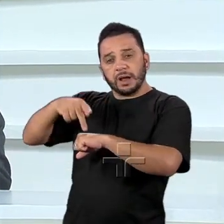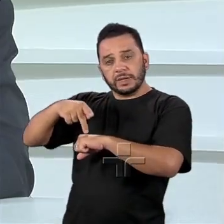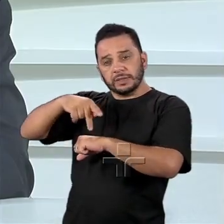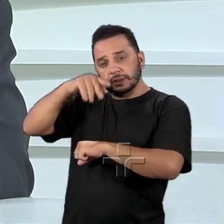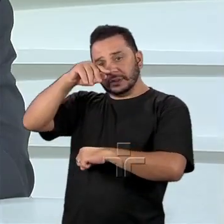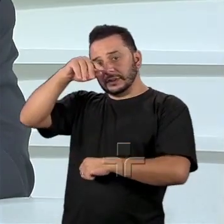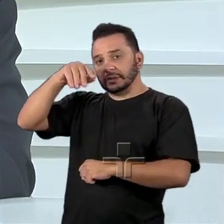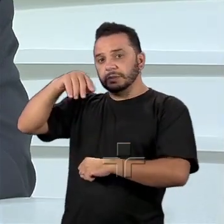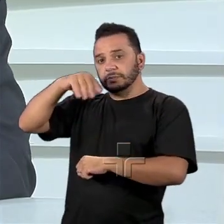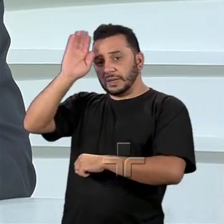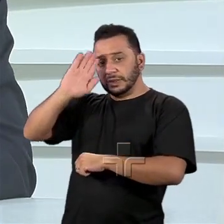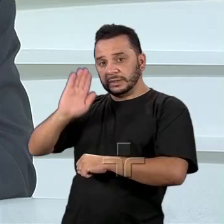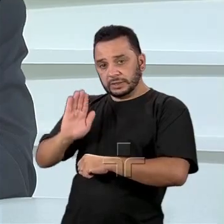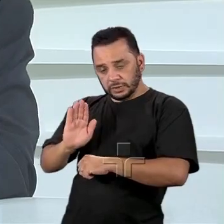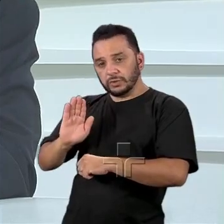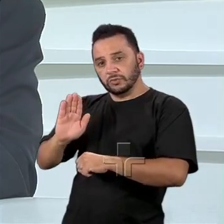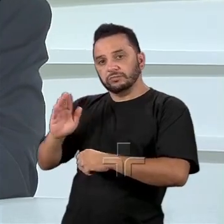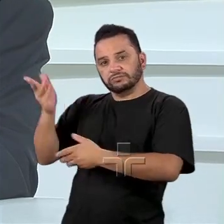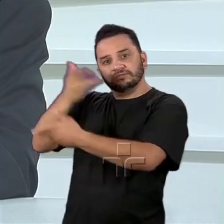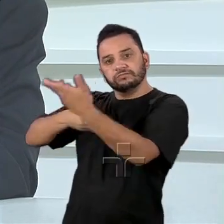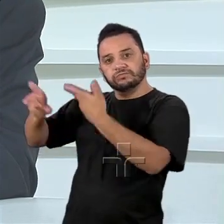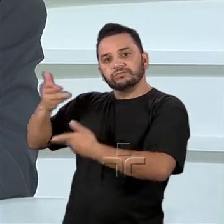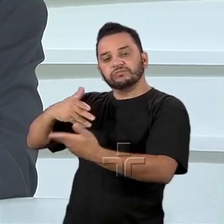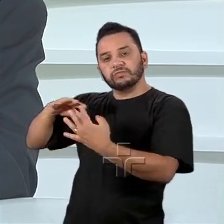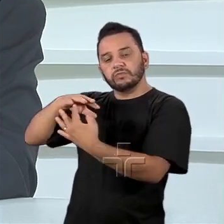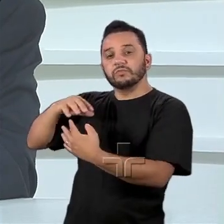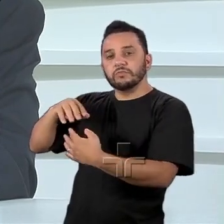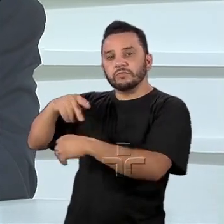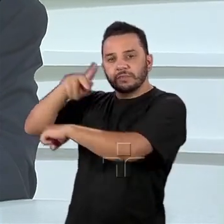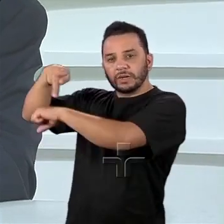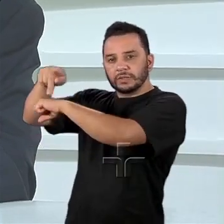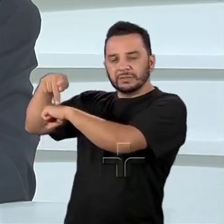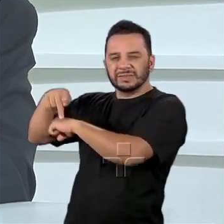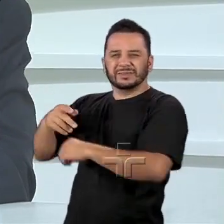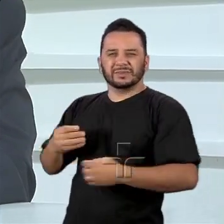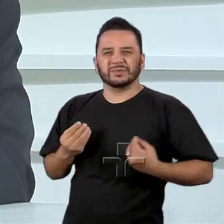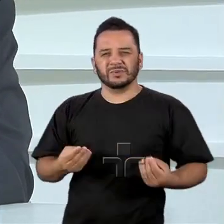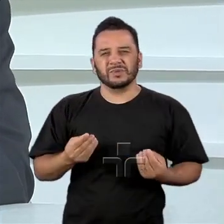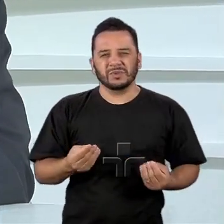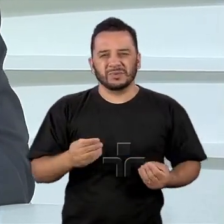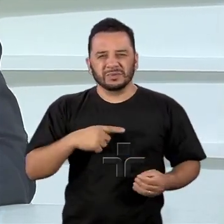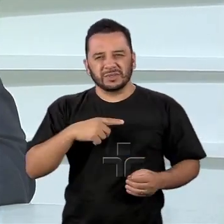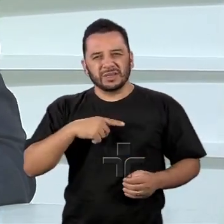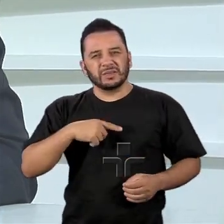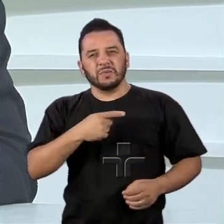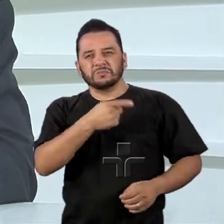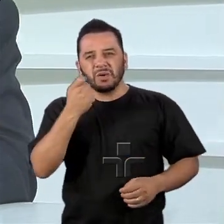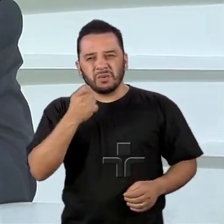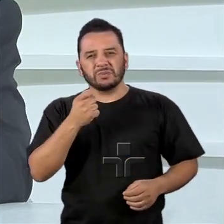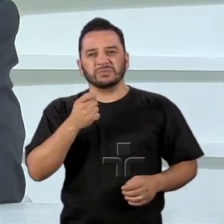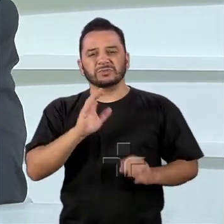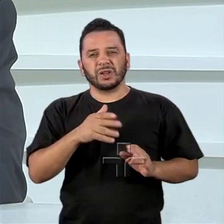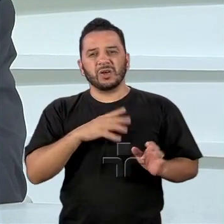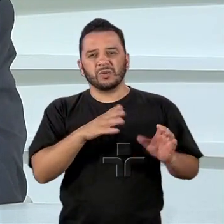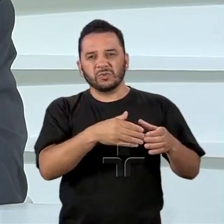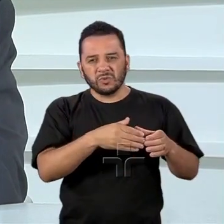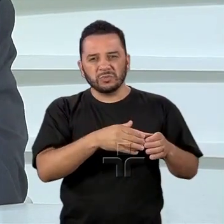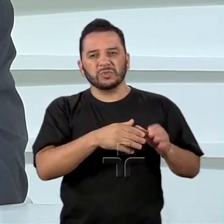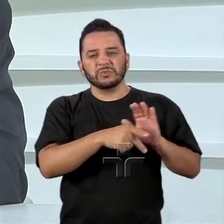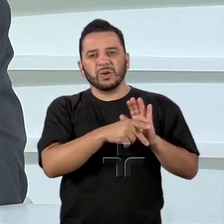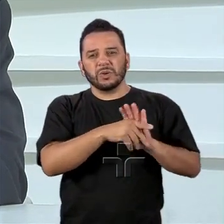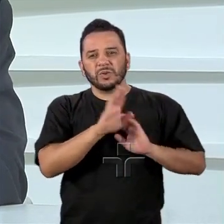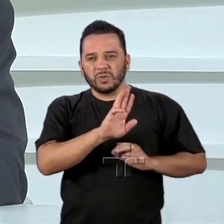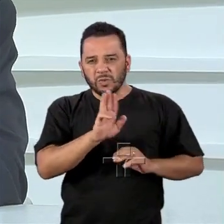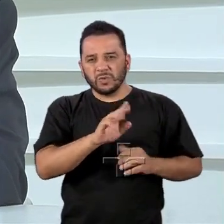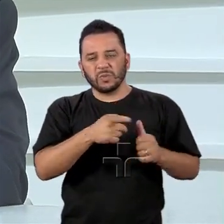esse episódio da agressão. Tivemos tiros a caravana do Lula, a matança da vereadora e o próprio ataque